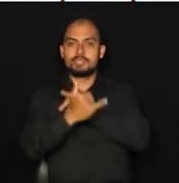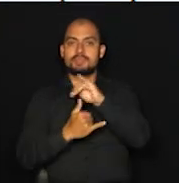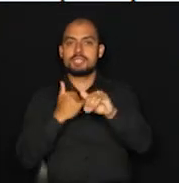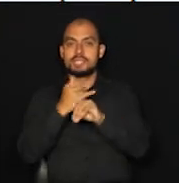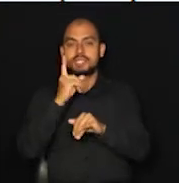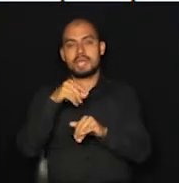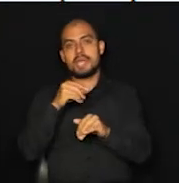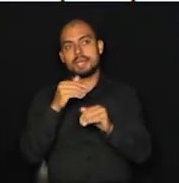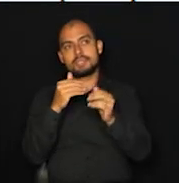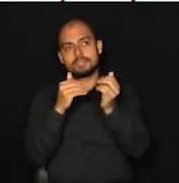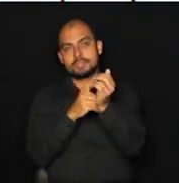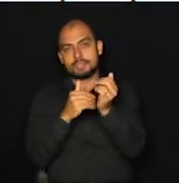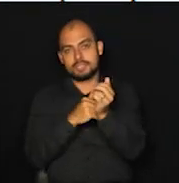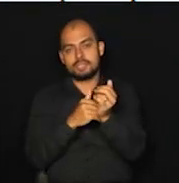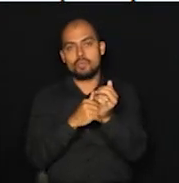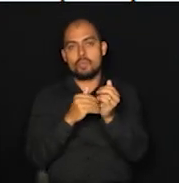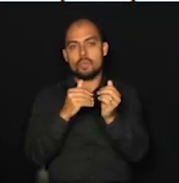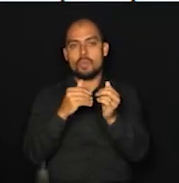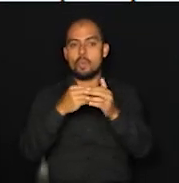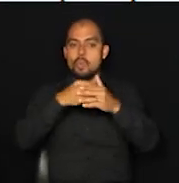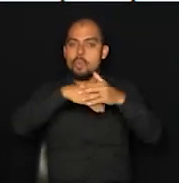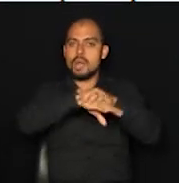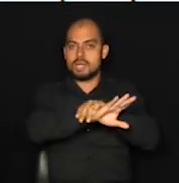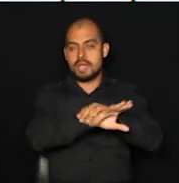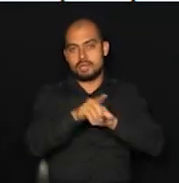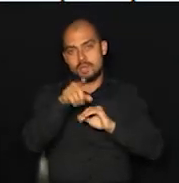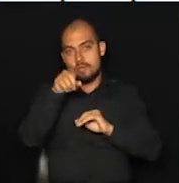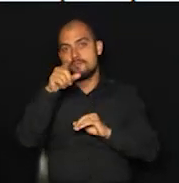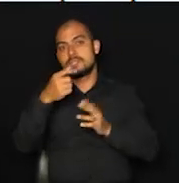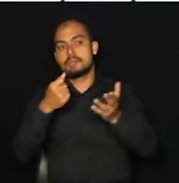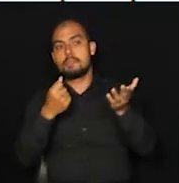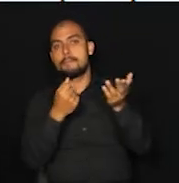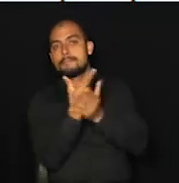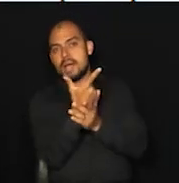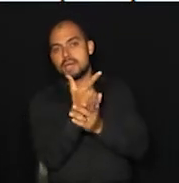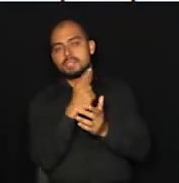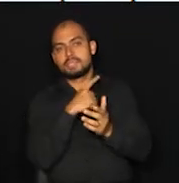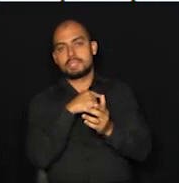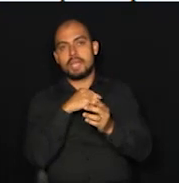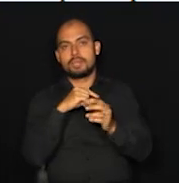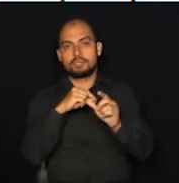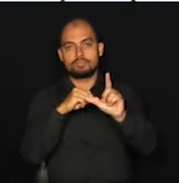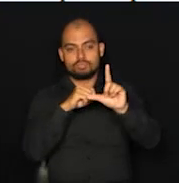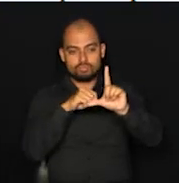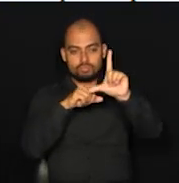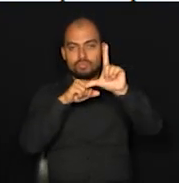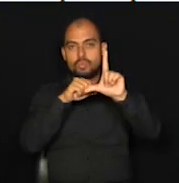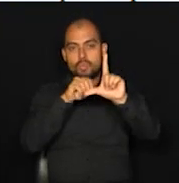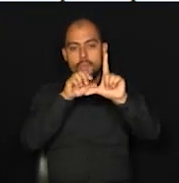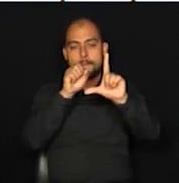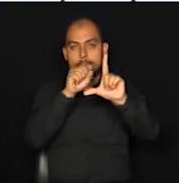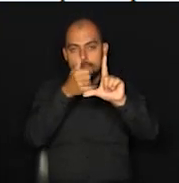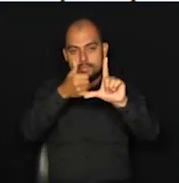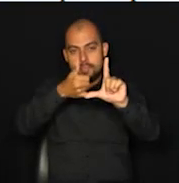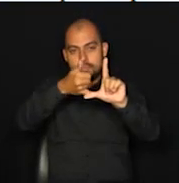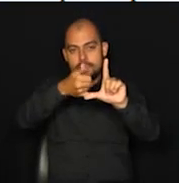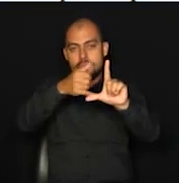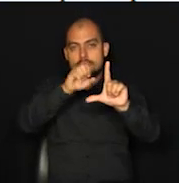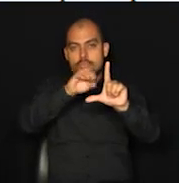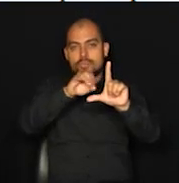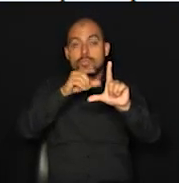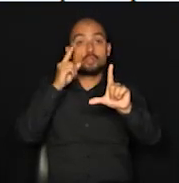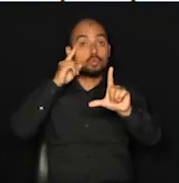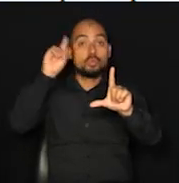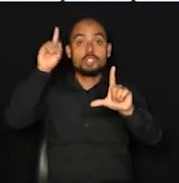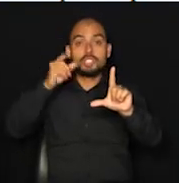reserva, você vai fazer esse pagamento, vai receber um QR Code e no dia da retirada apresenta o QR